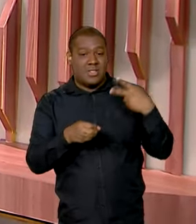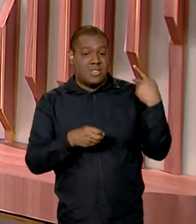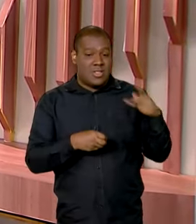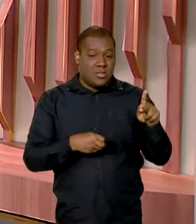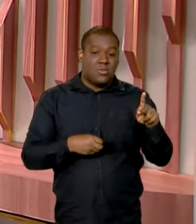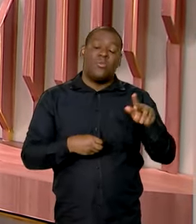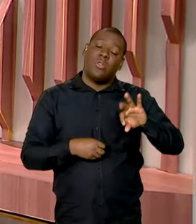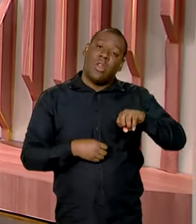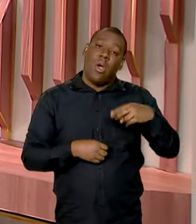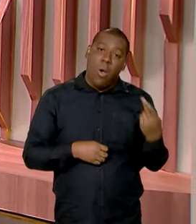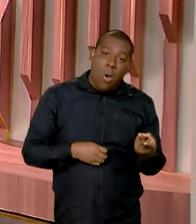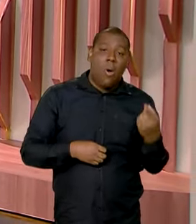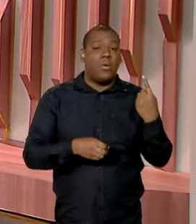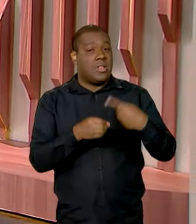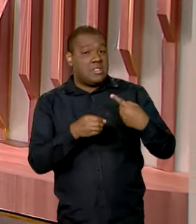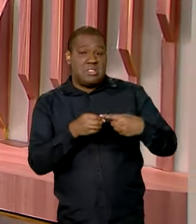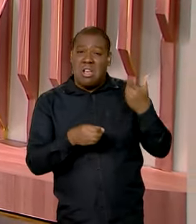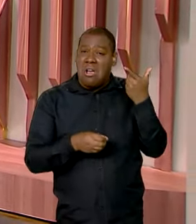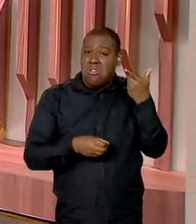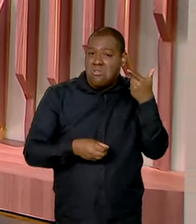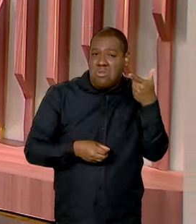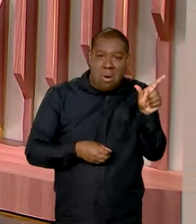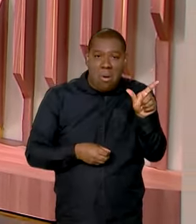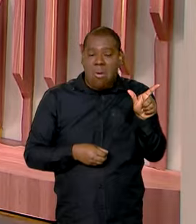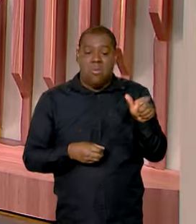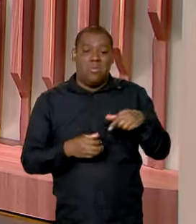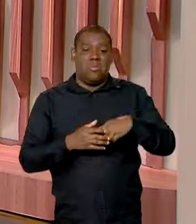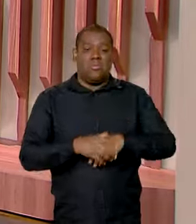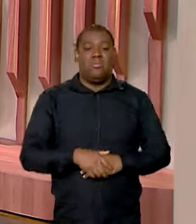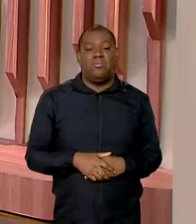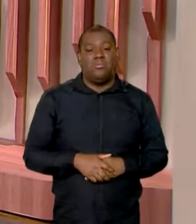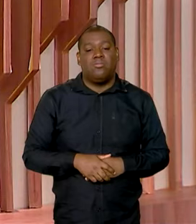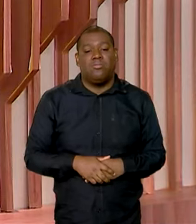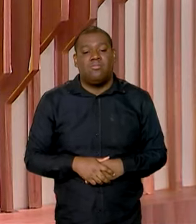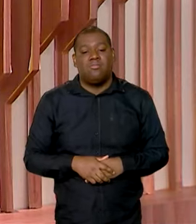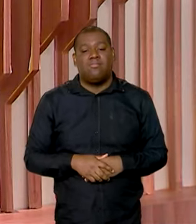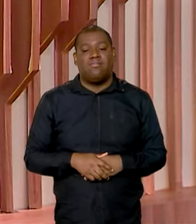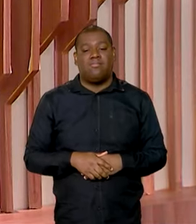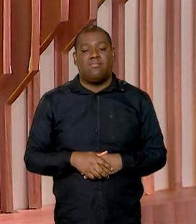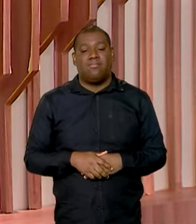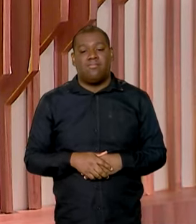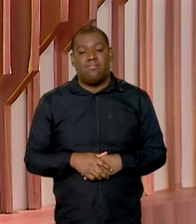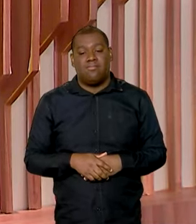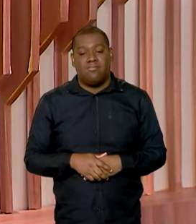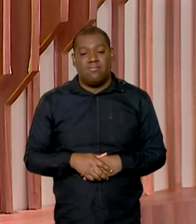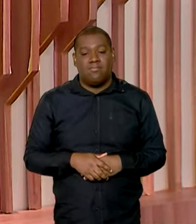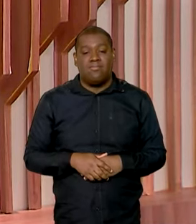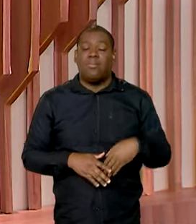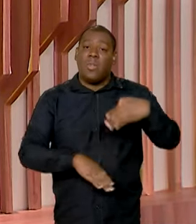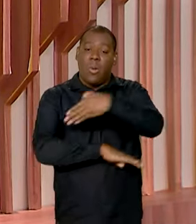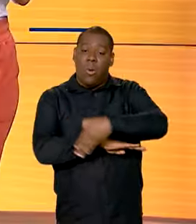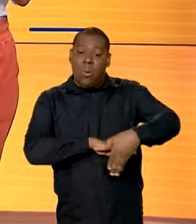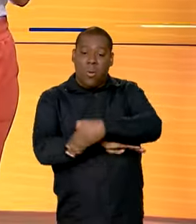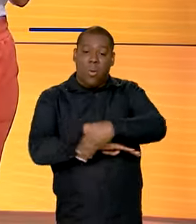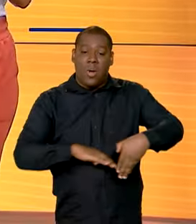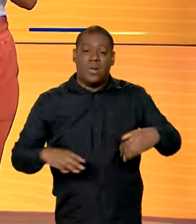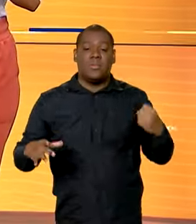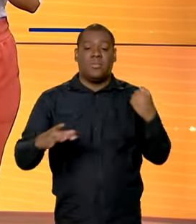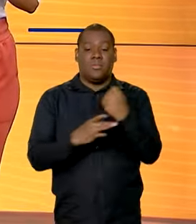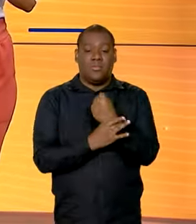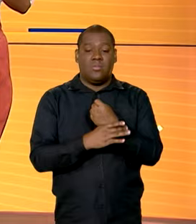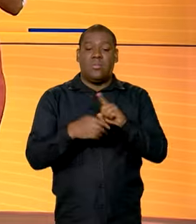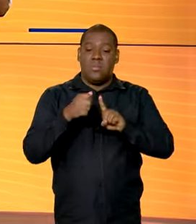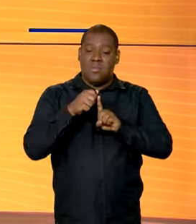ou alguma outra cidade ou região do país. Ruas mais seguras. Este mês